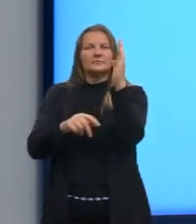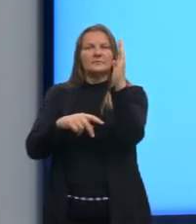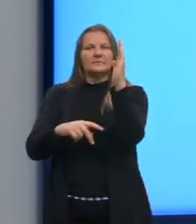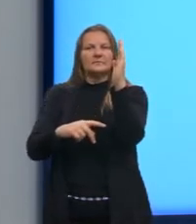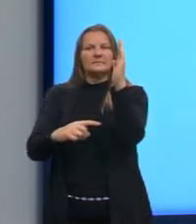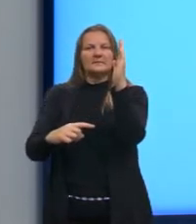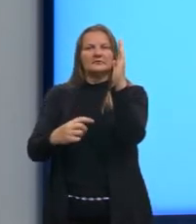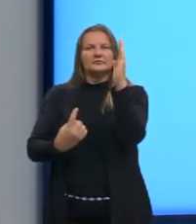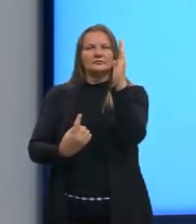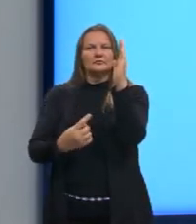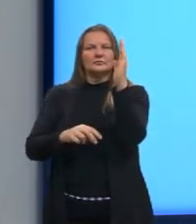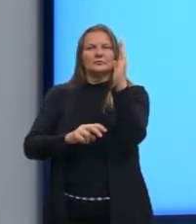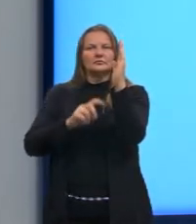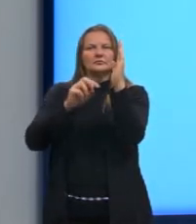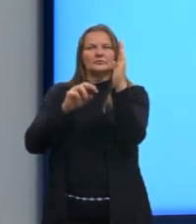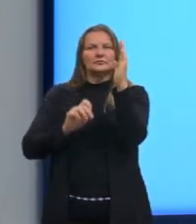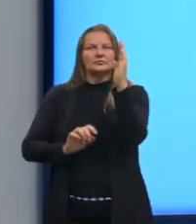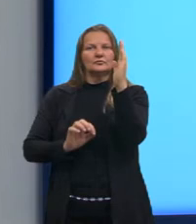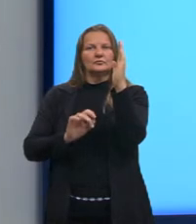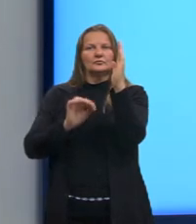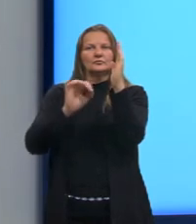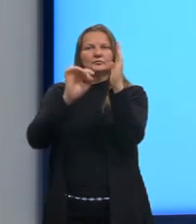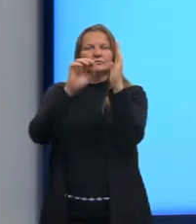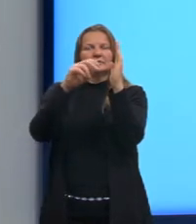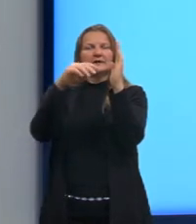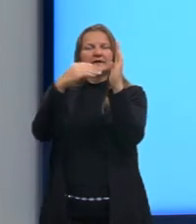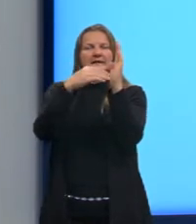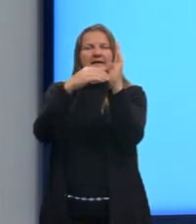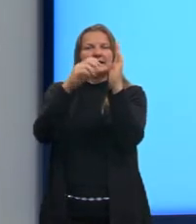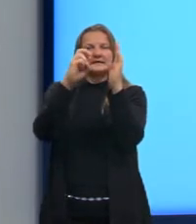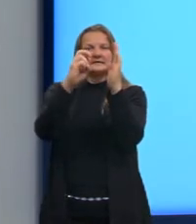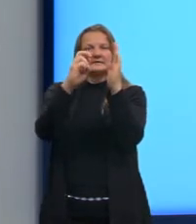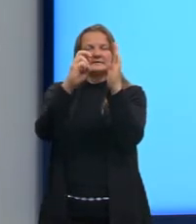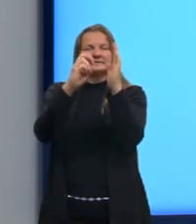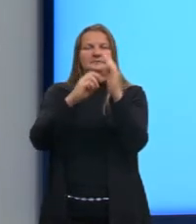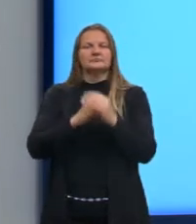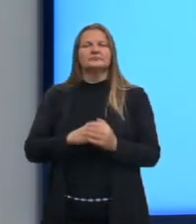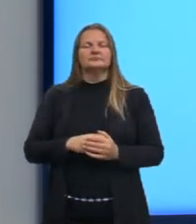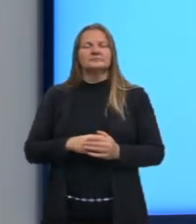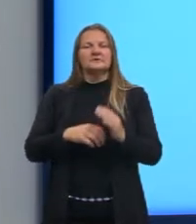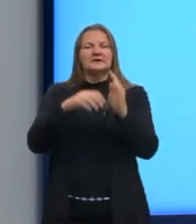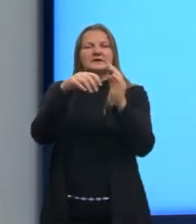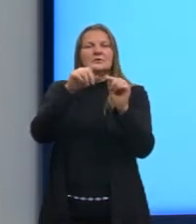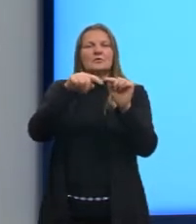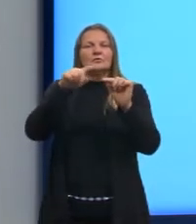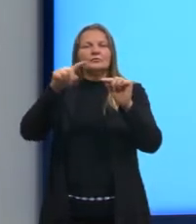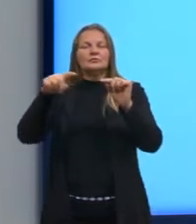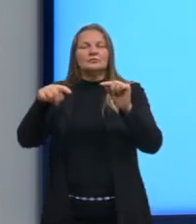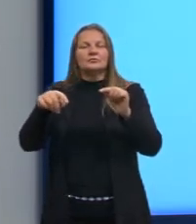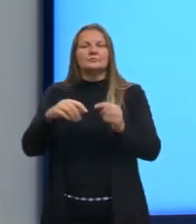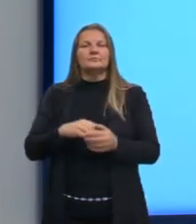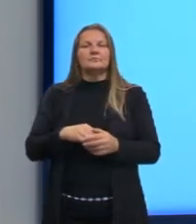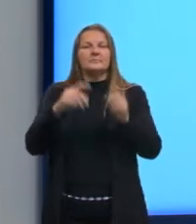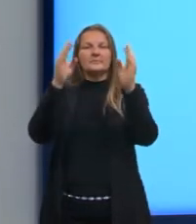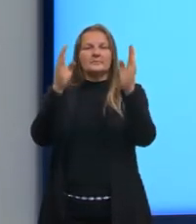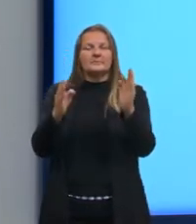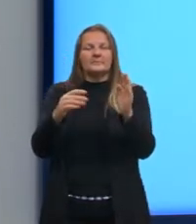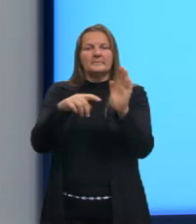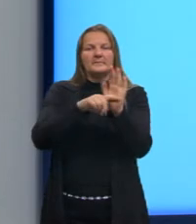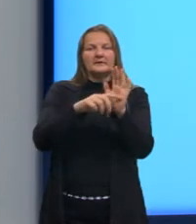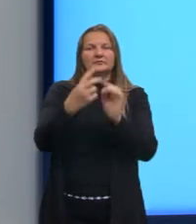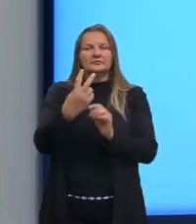novamente fazer, né? Essa relação. Então, a variação de Y é igual ao módulo de menos 1,